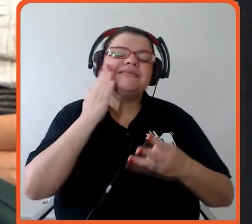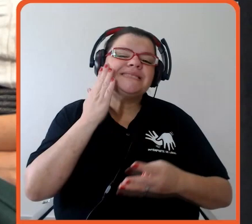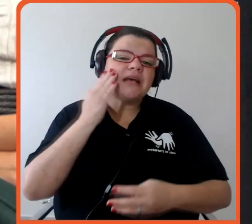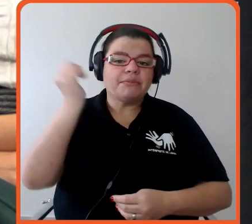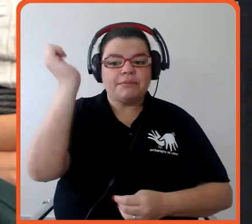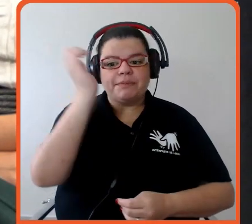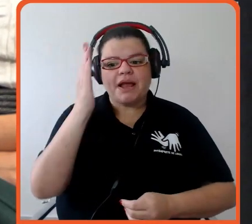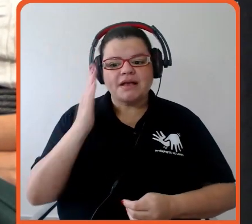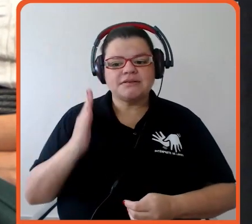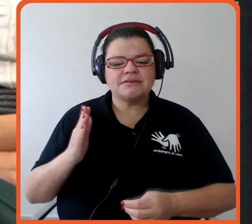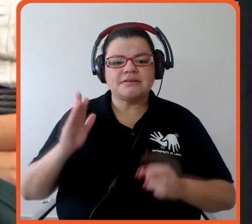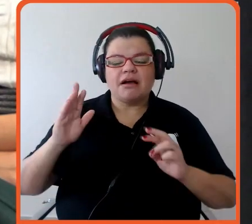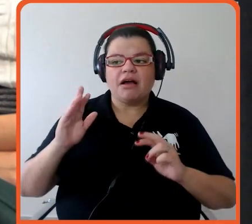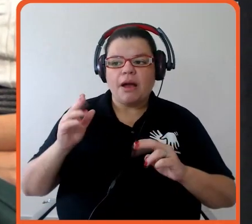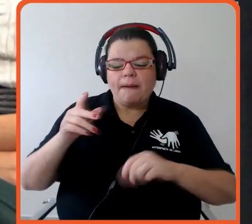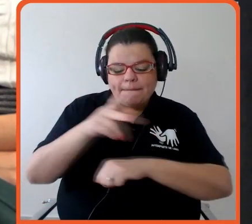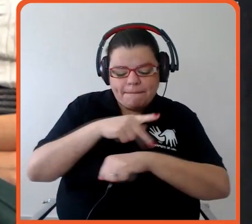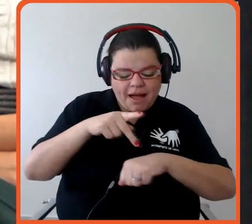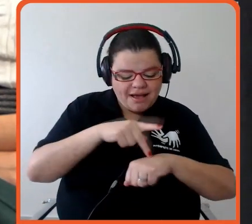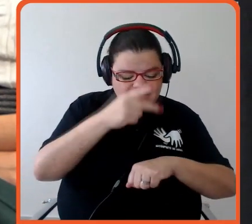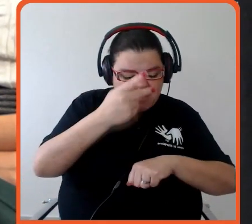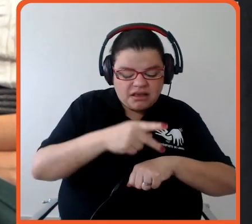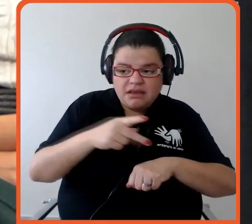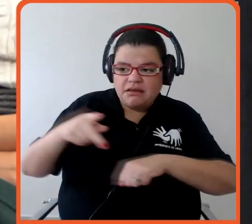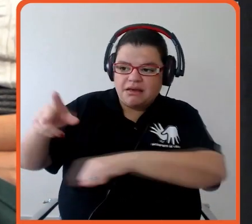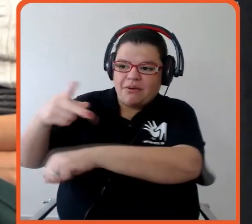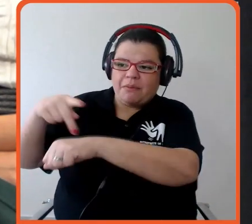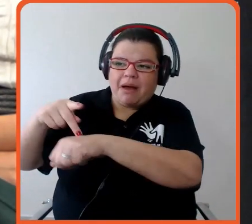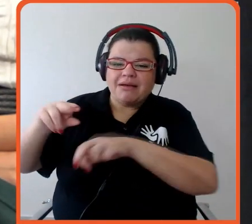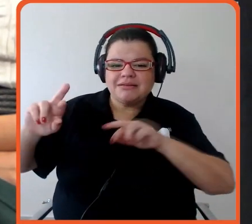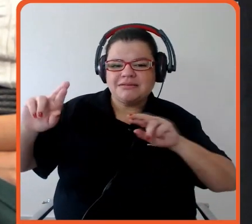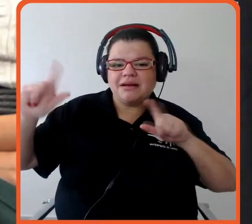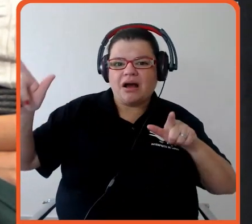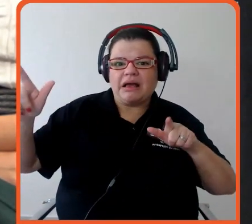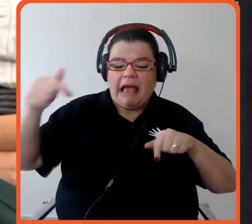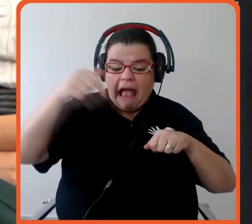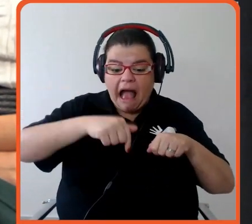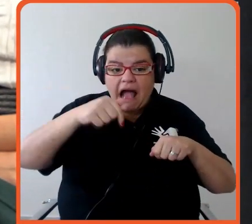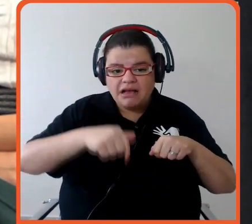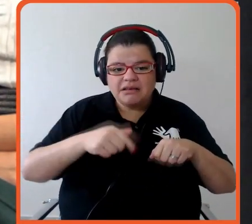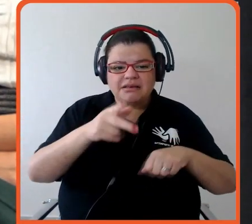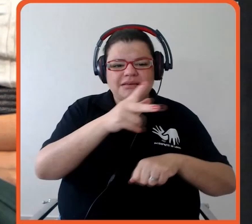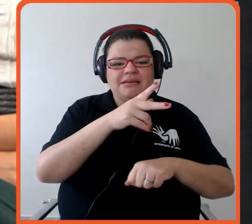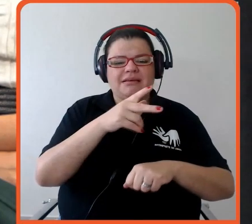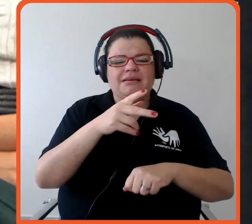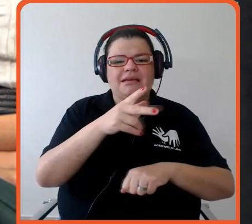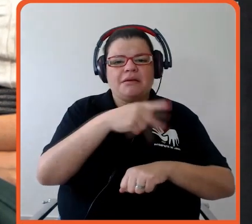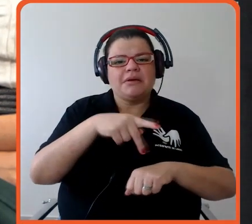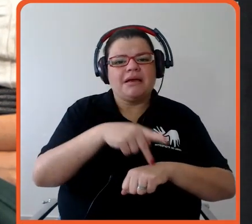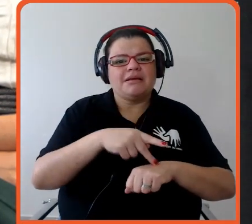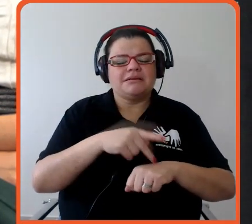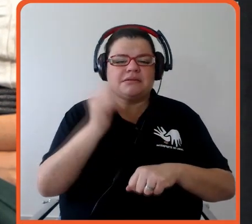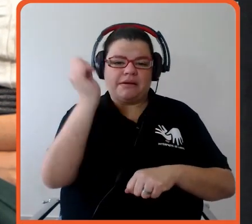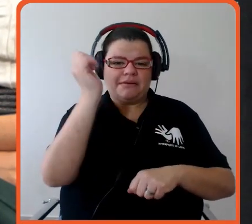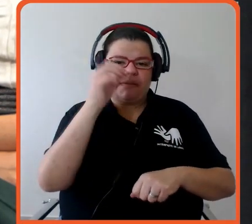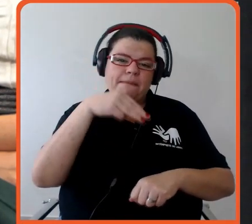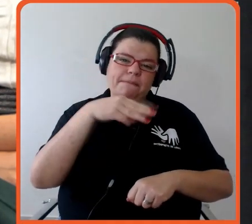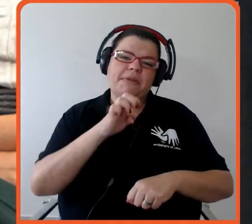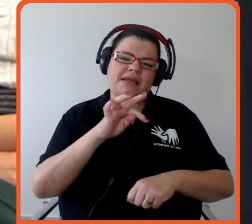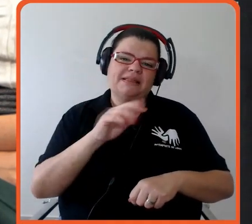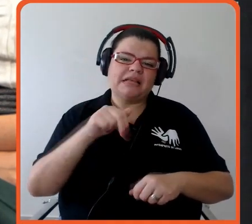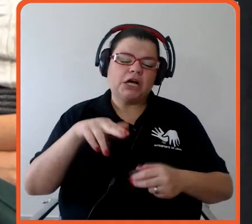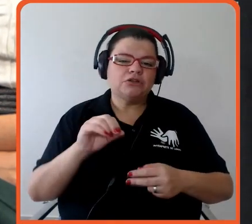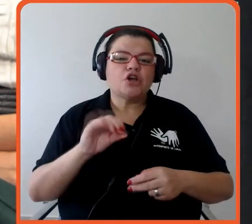dos outros países, nosso perfil de emissão não é fundamentalmente em energia, incluindo transporte, mas